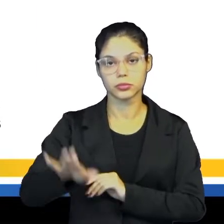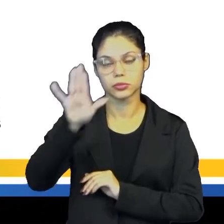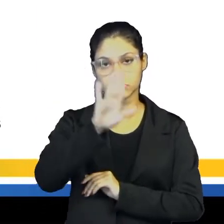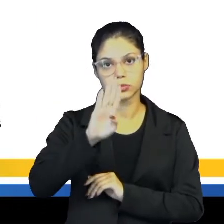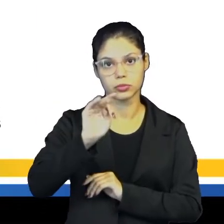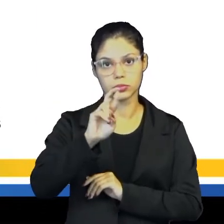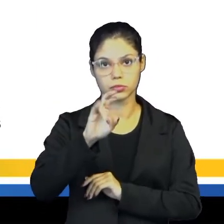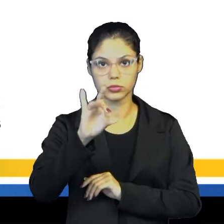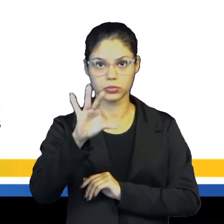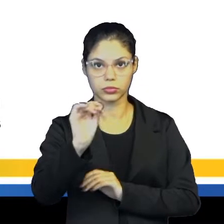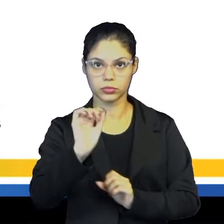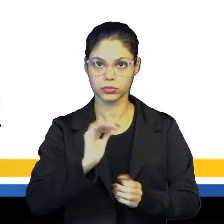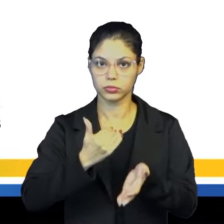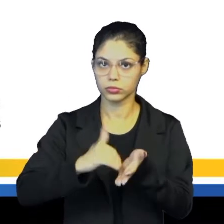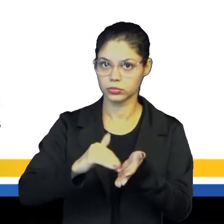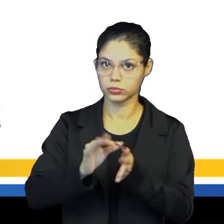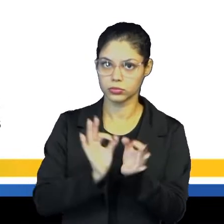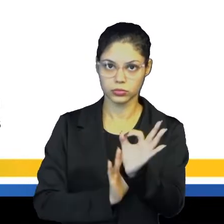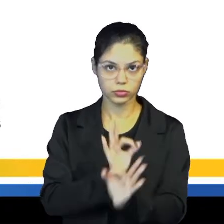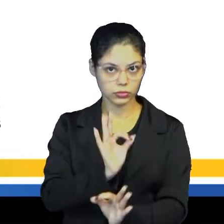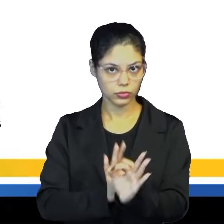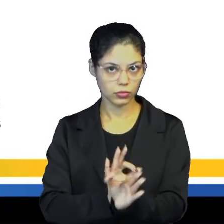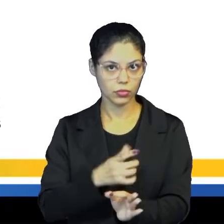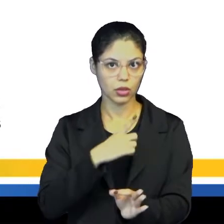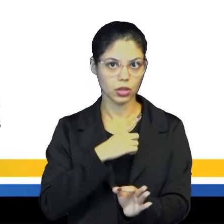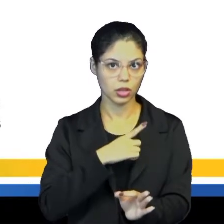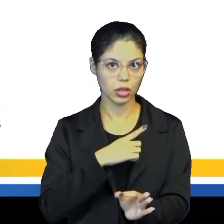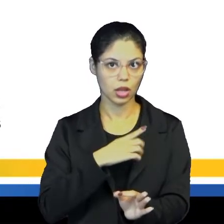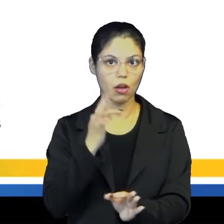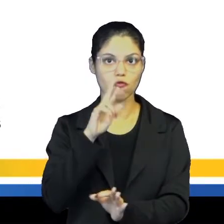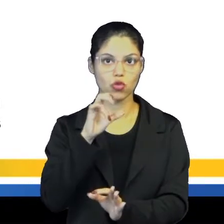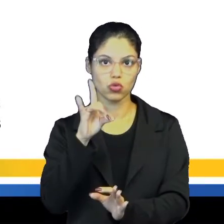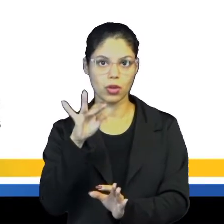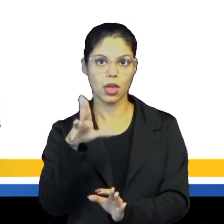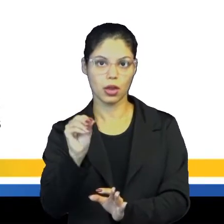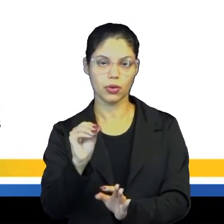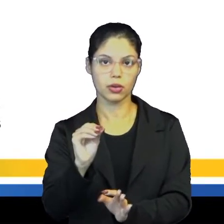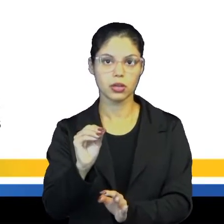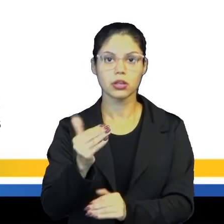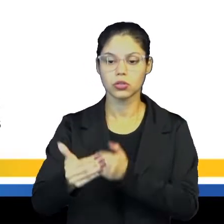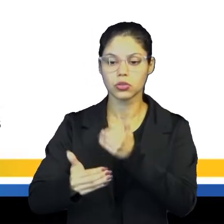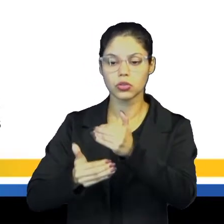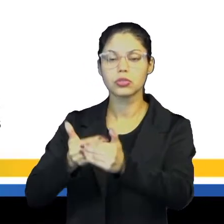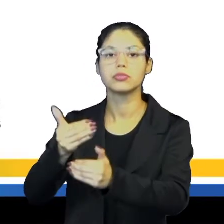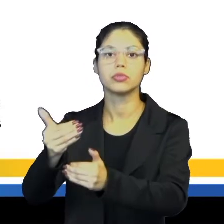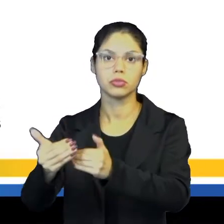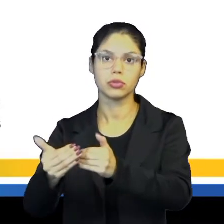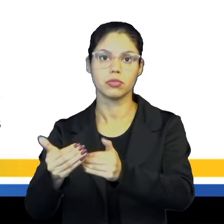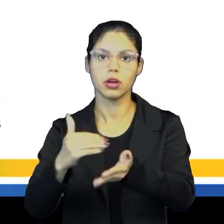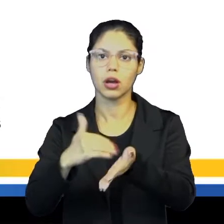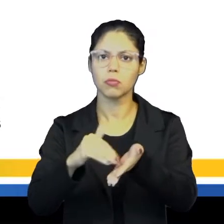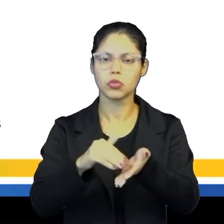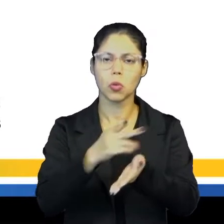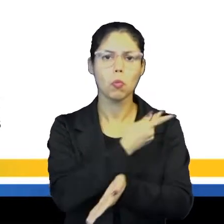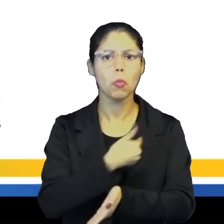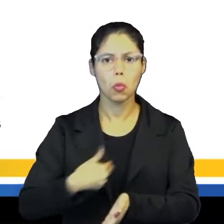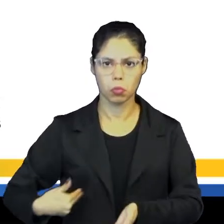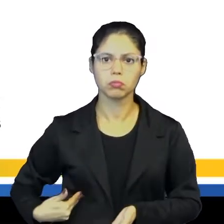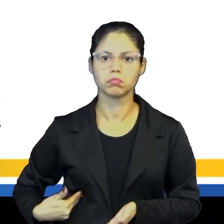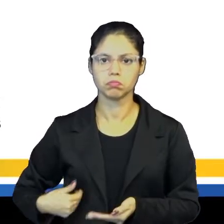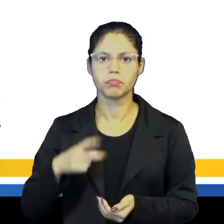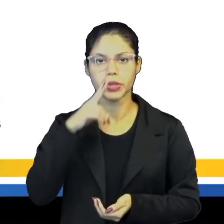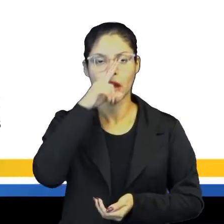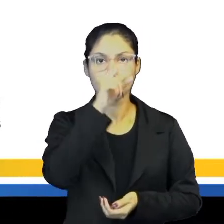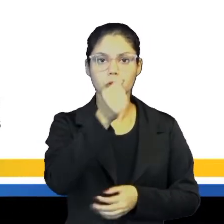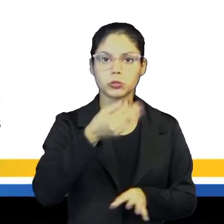burocracia administrativa, que ganhou um corpo de funcionários que tinham função de desempenhar tarefas de administração pública. A